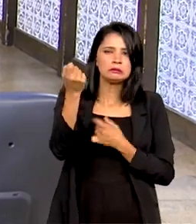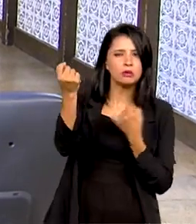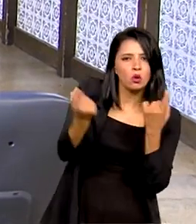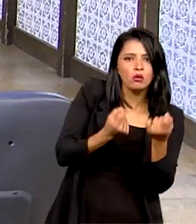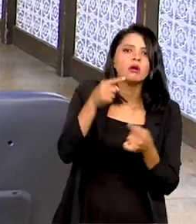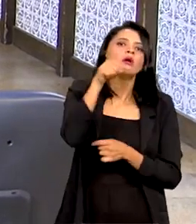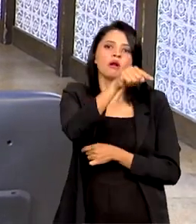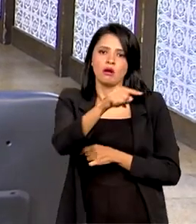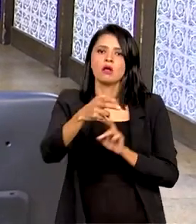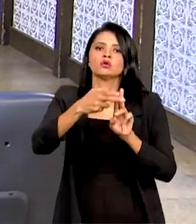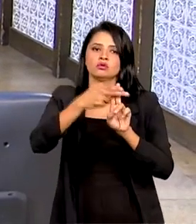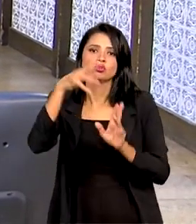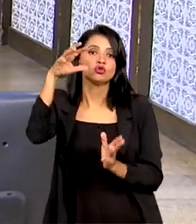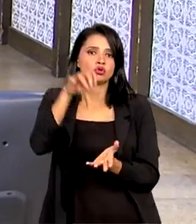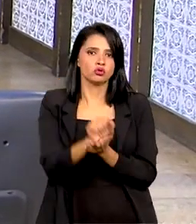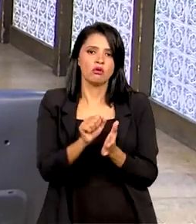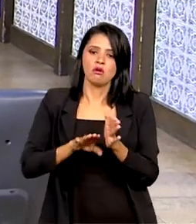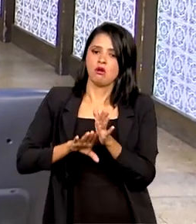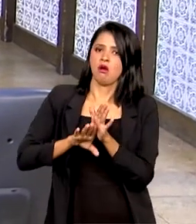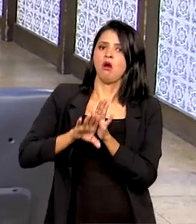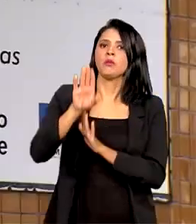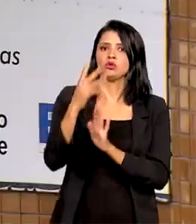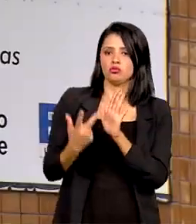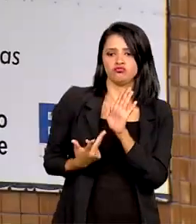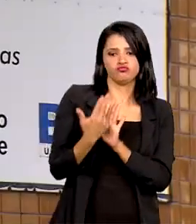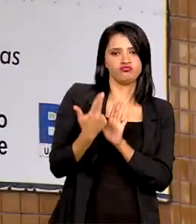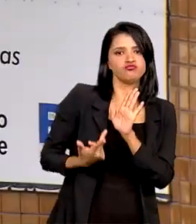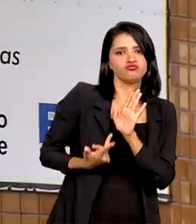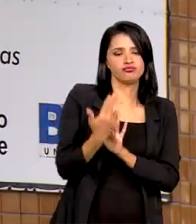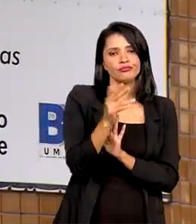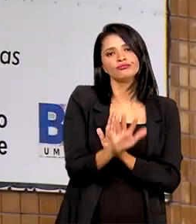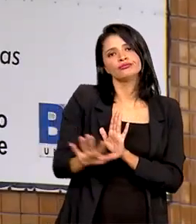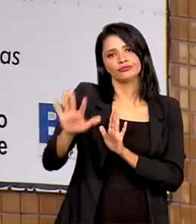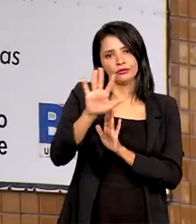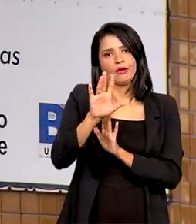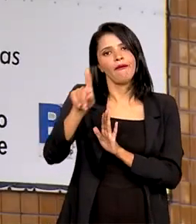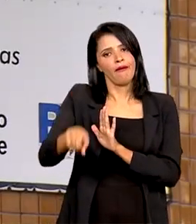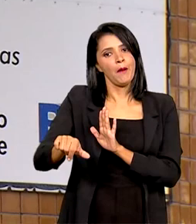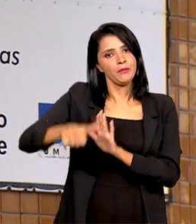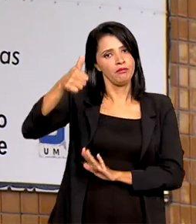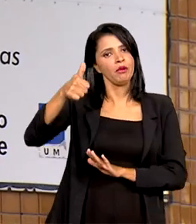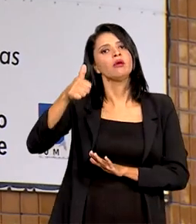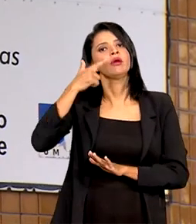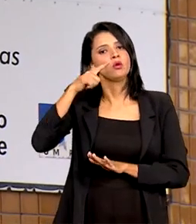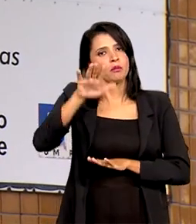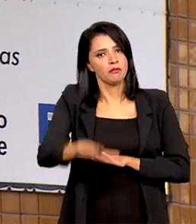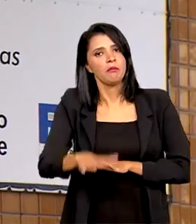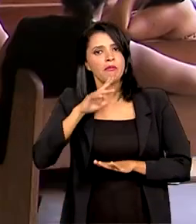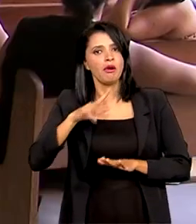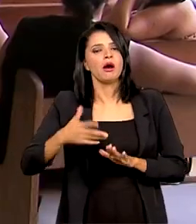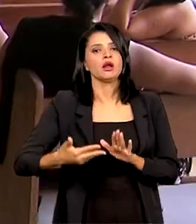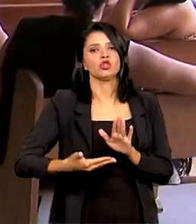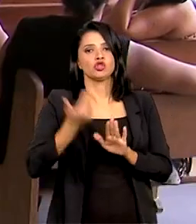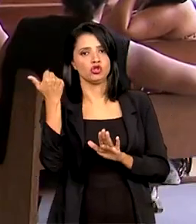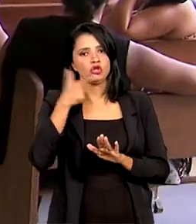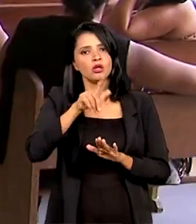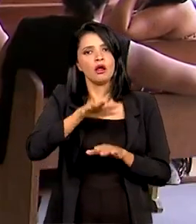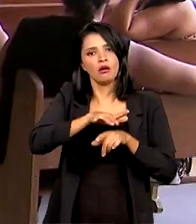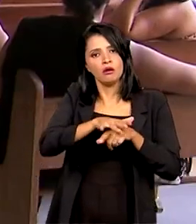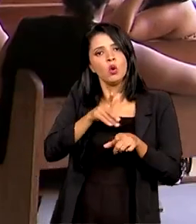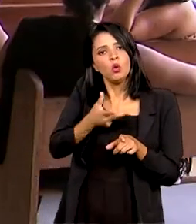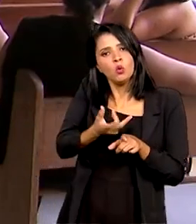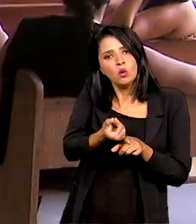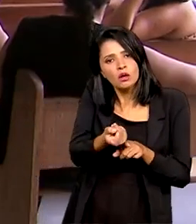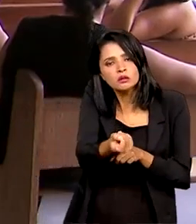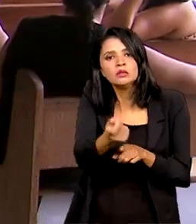registrou nos últimos anos um aumento de cirurgias, que em geral são o primeiro passo para a remoção da lesão. Também cresceu